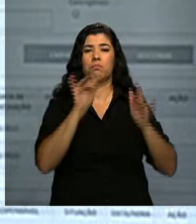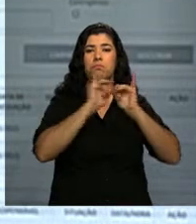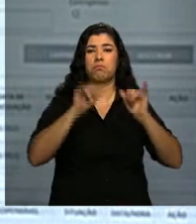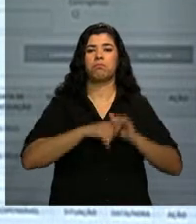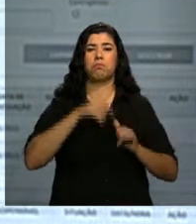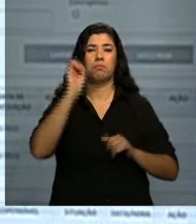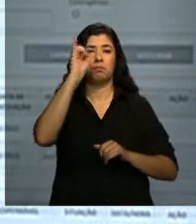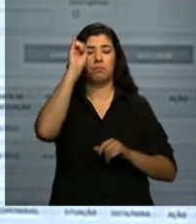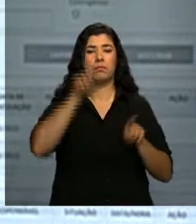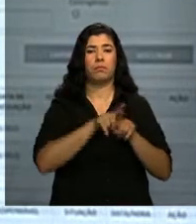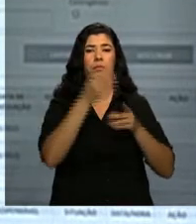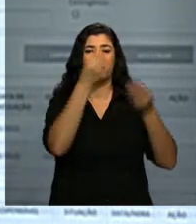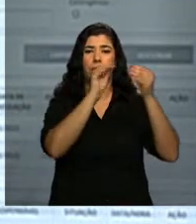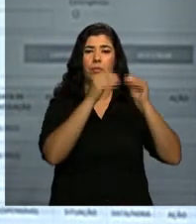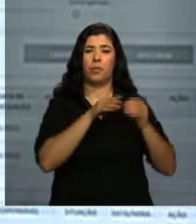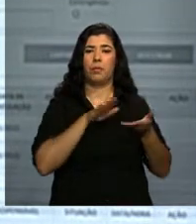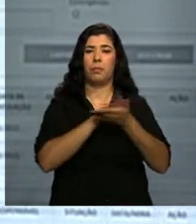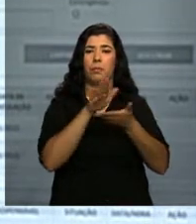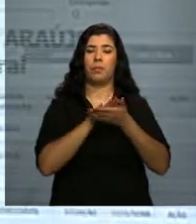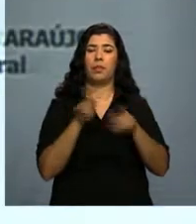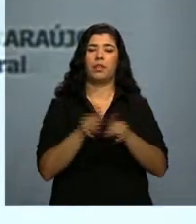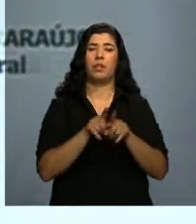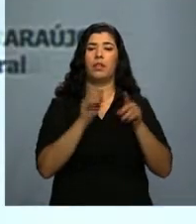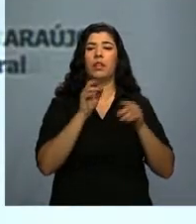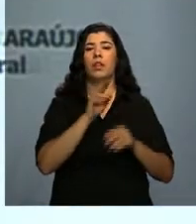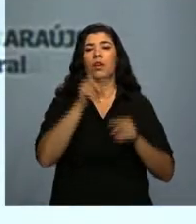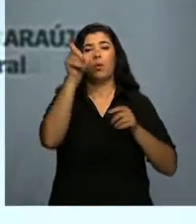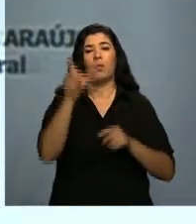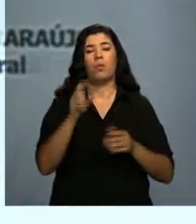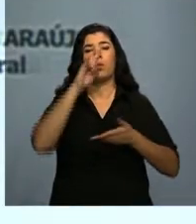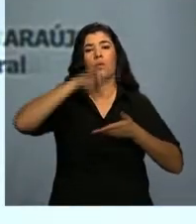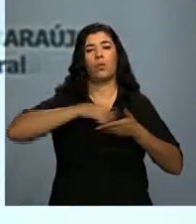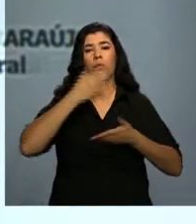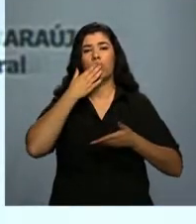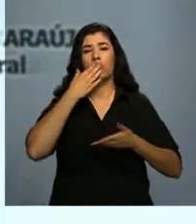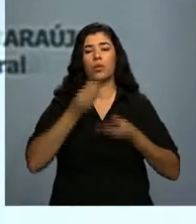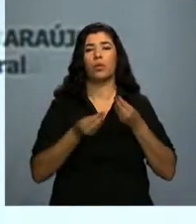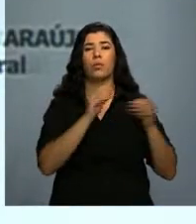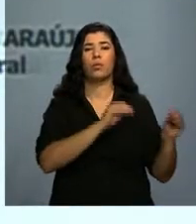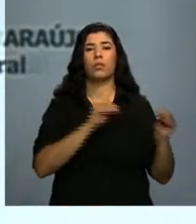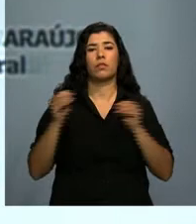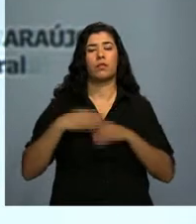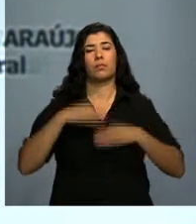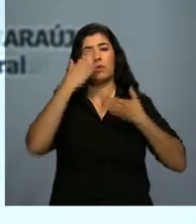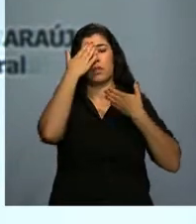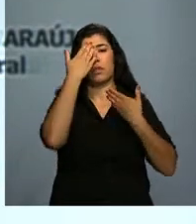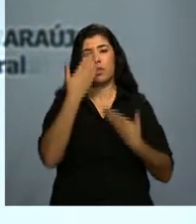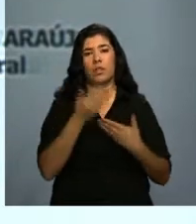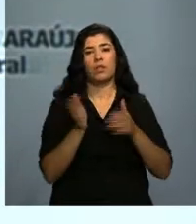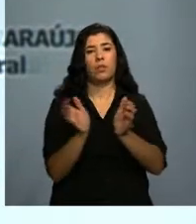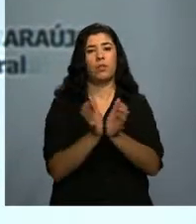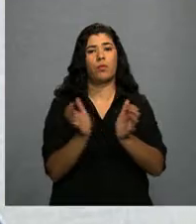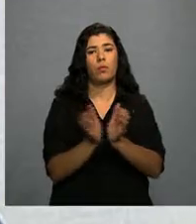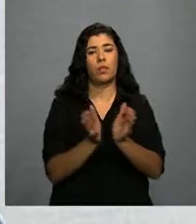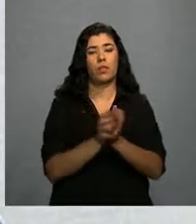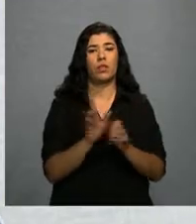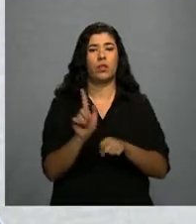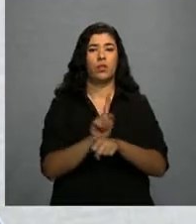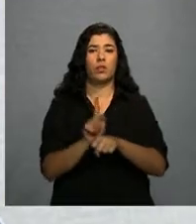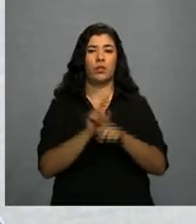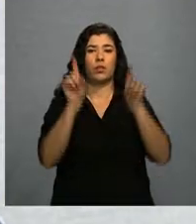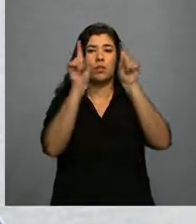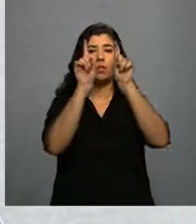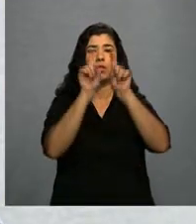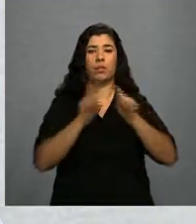uma guia para realizar a transfusão. E eu quero agradecer à equipe da gestão da informação,